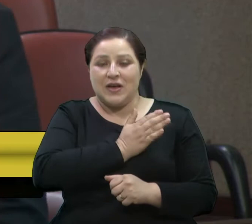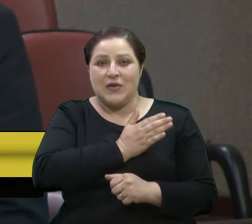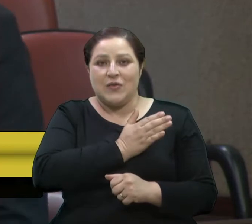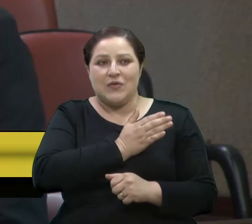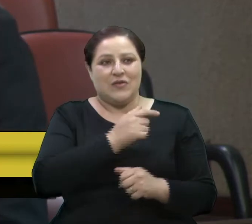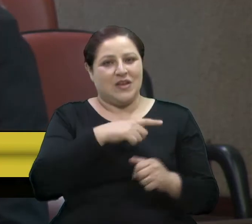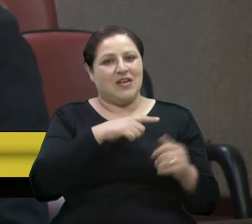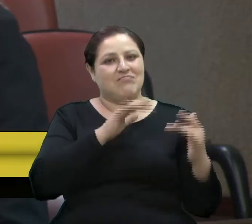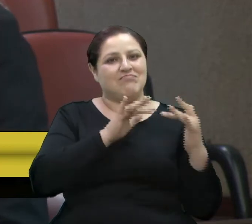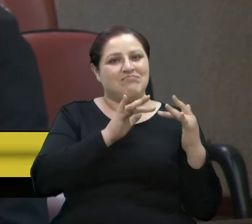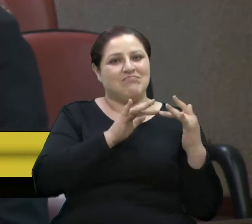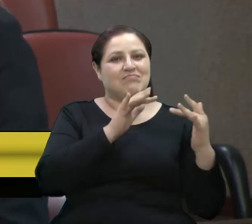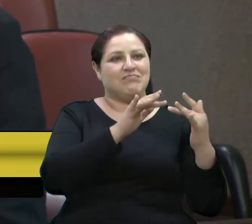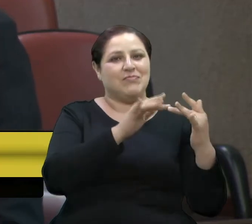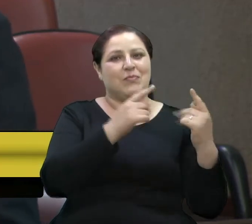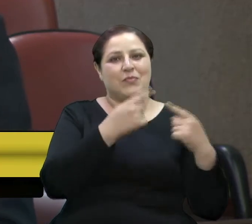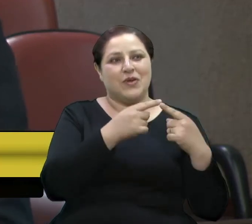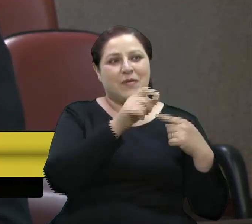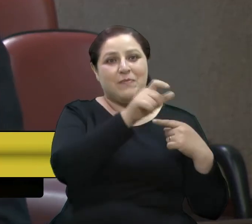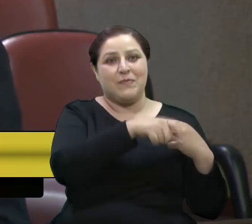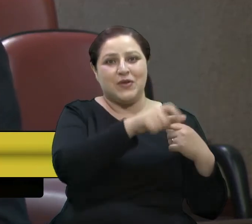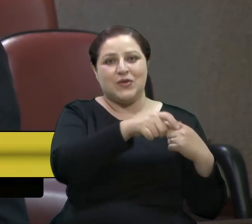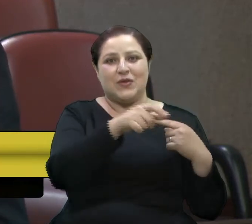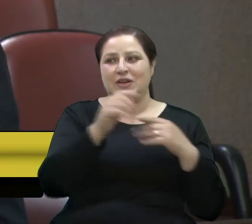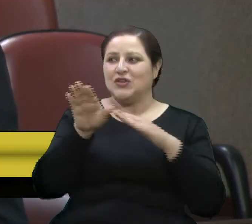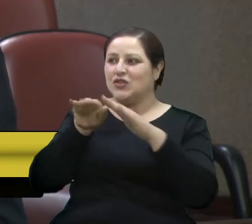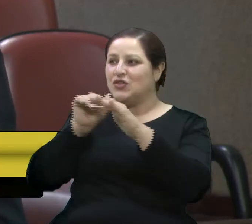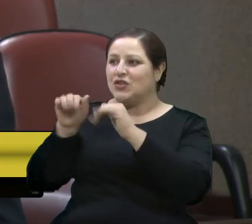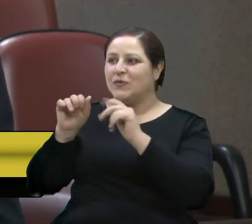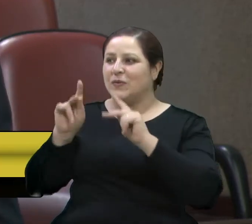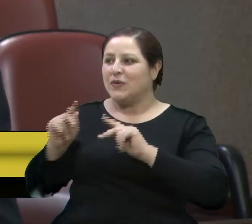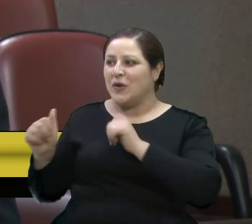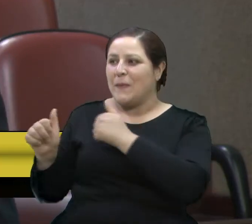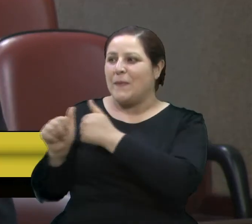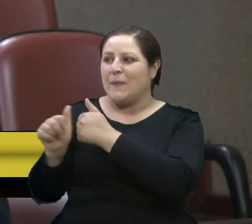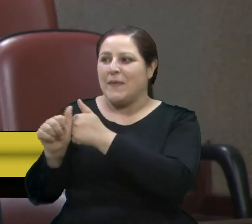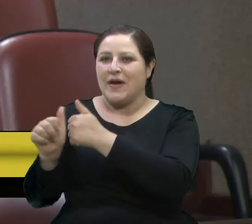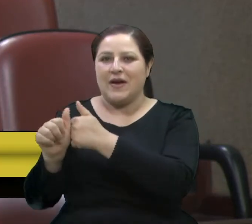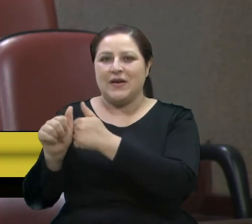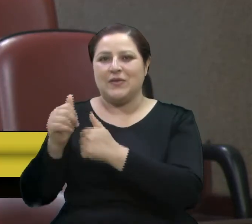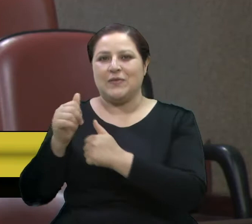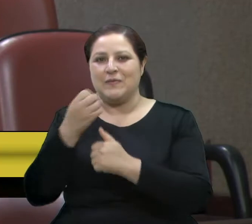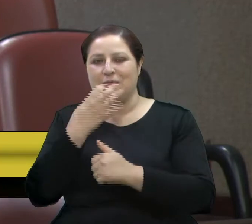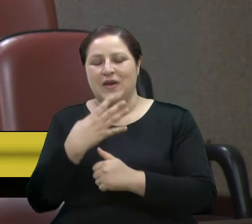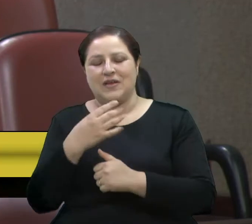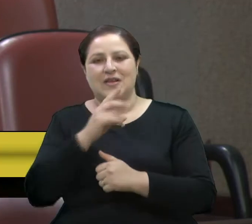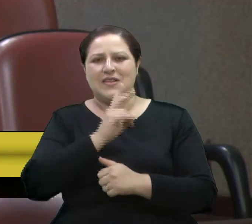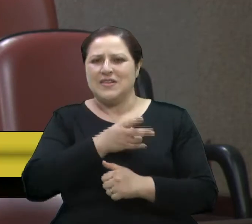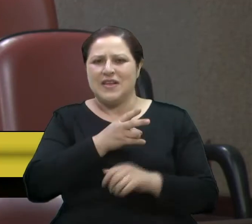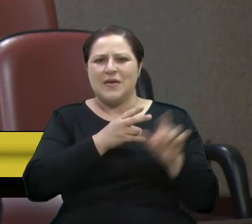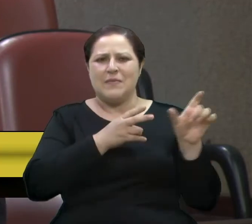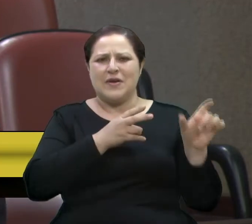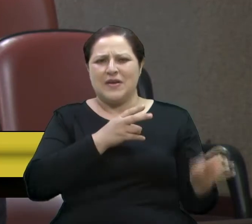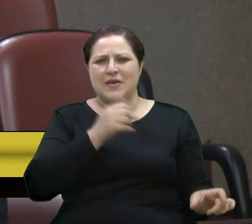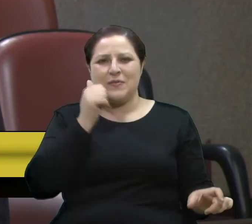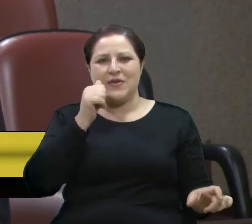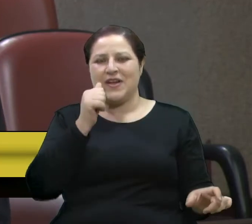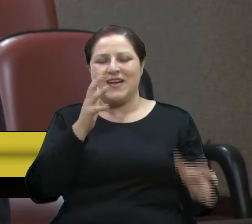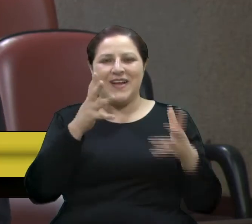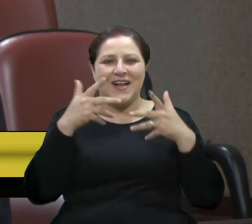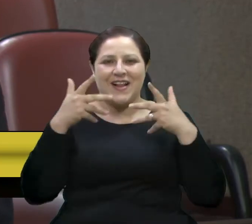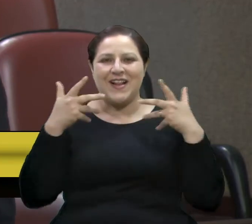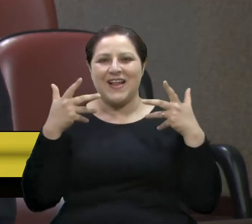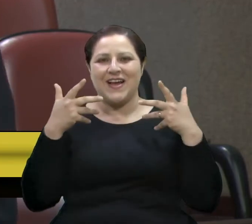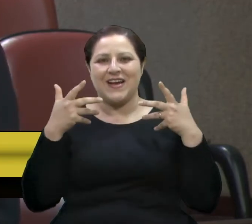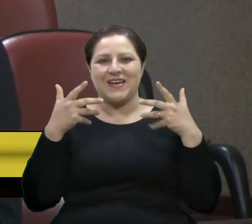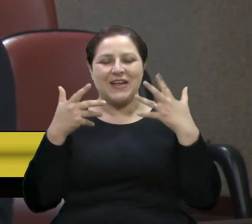pessoa do bem. E você com esse sorriso, sempre sorrindo, sempre alegre, me atraiu tanto que tenho uma amizade muito